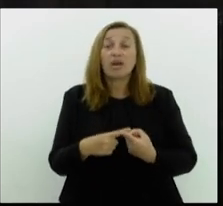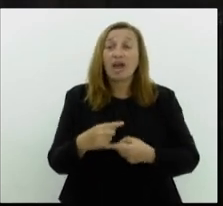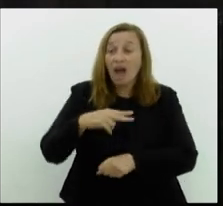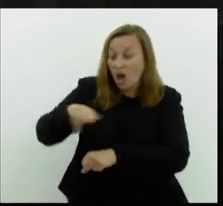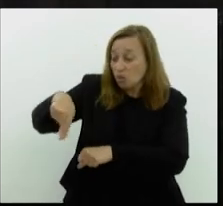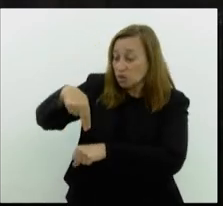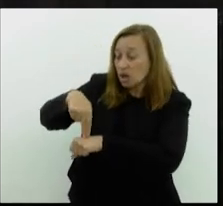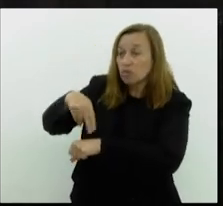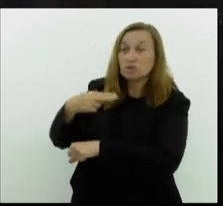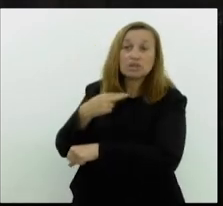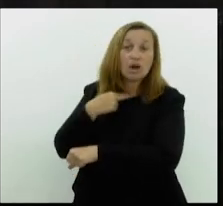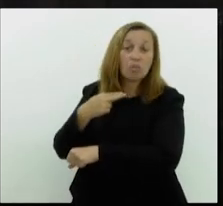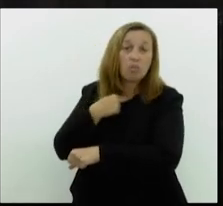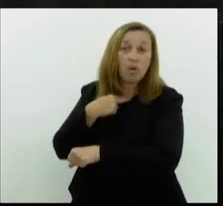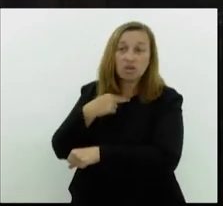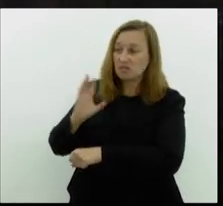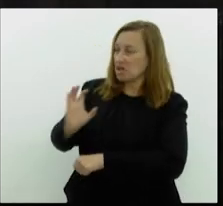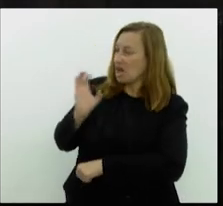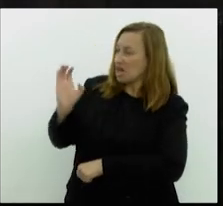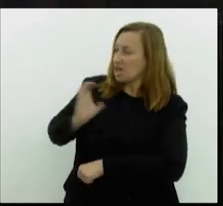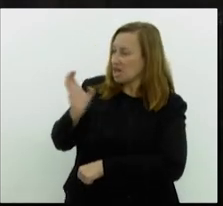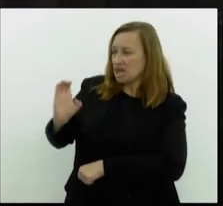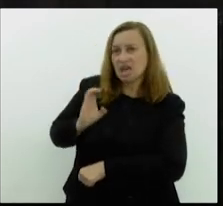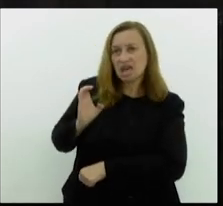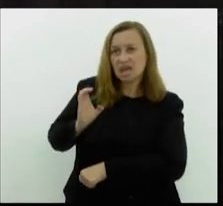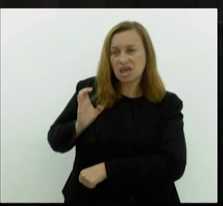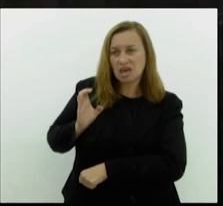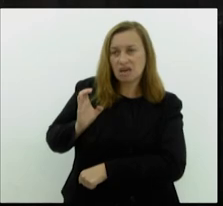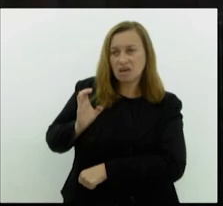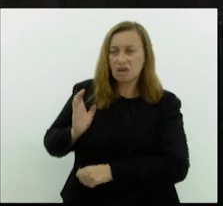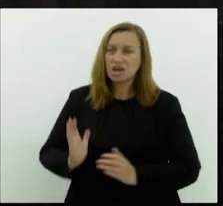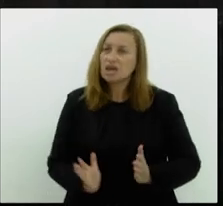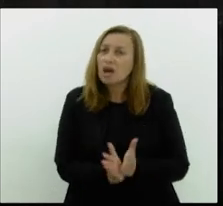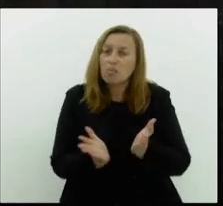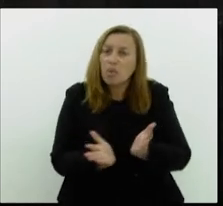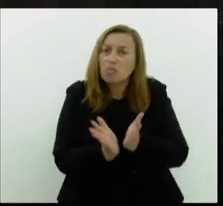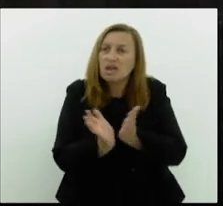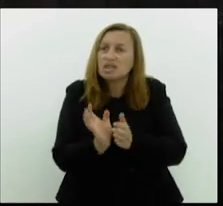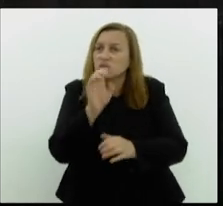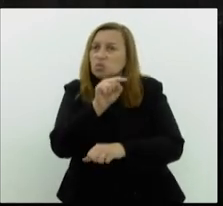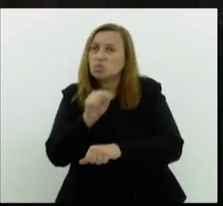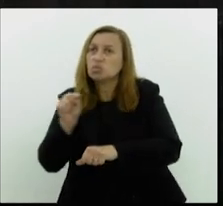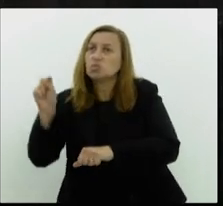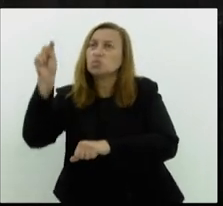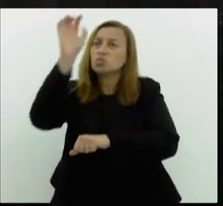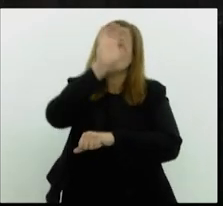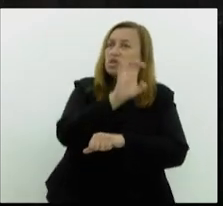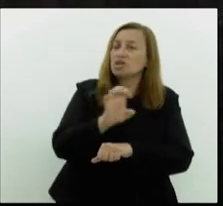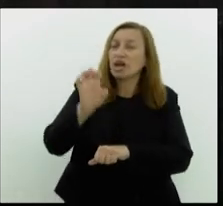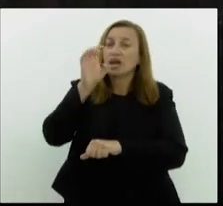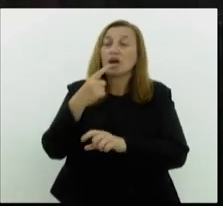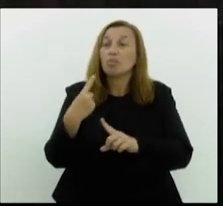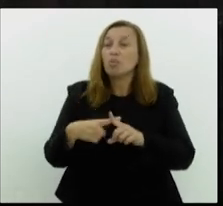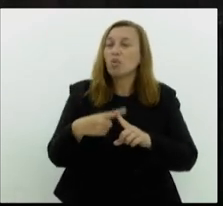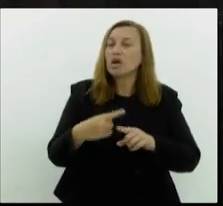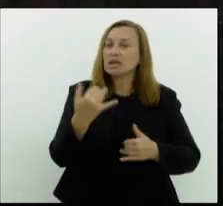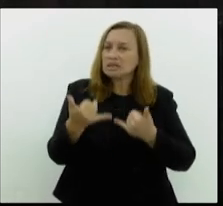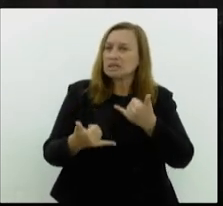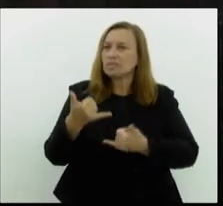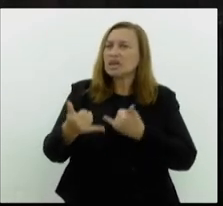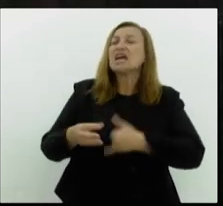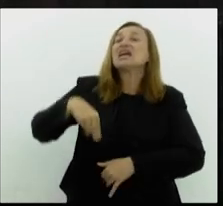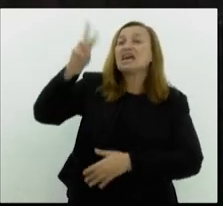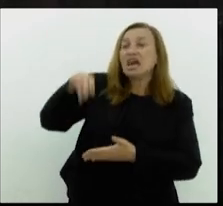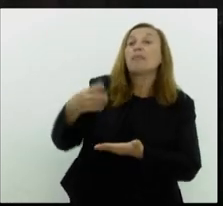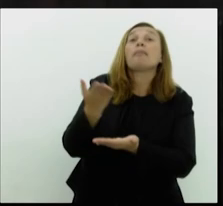não pode enriquecer com o empobrecimento dos Estados. Porque, nesta brincadeira, quem